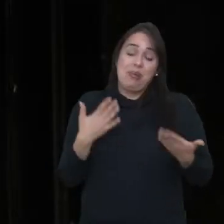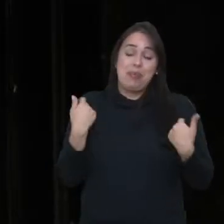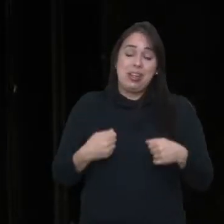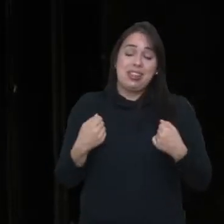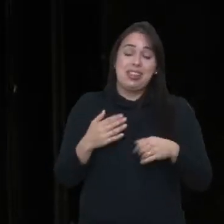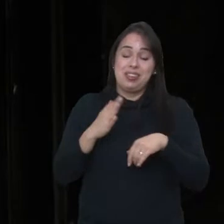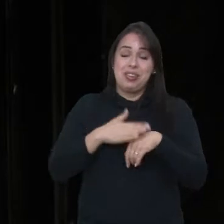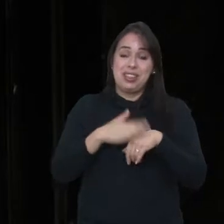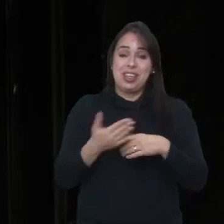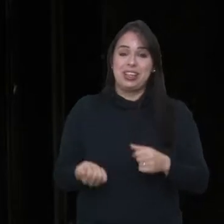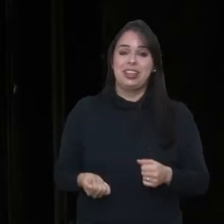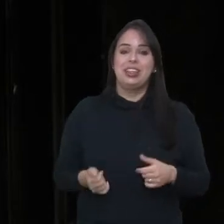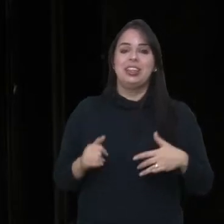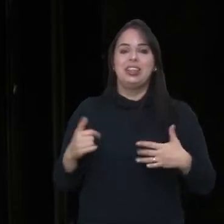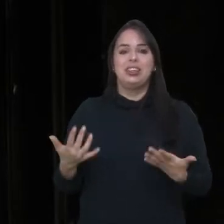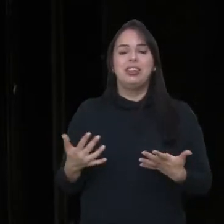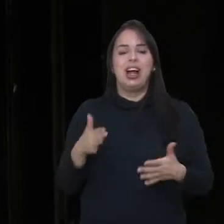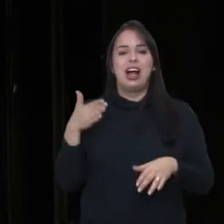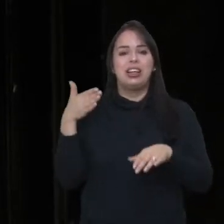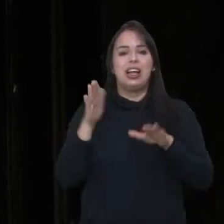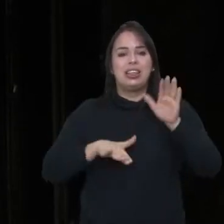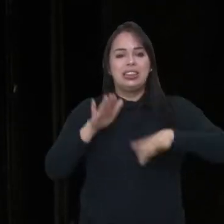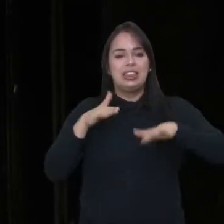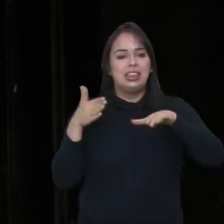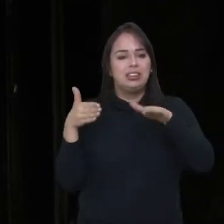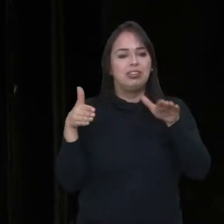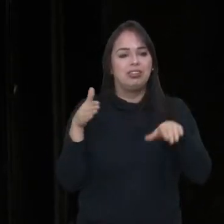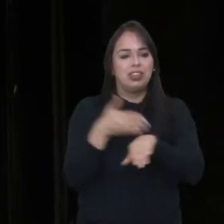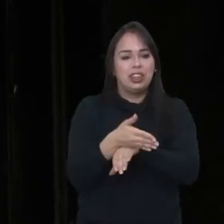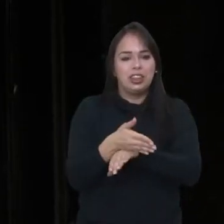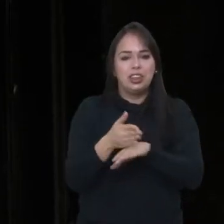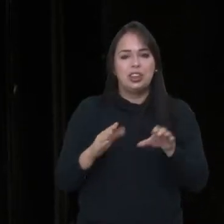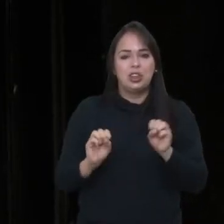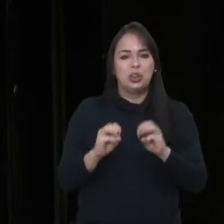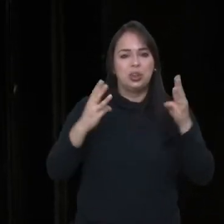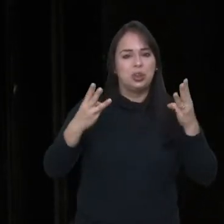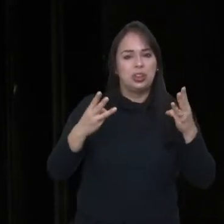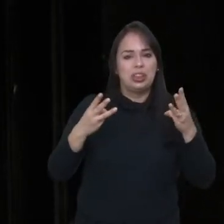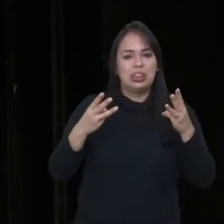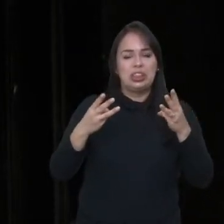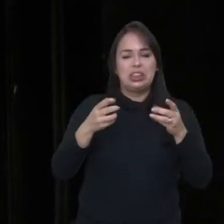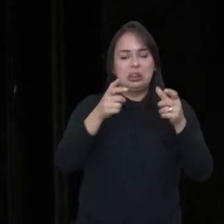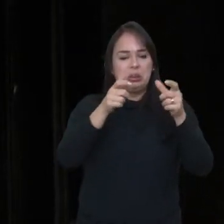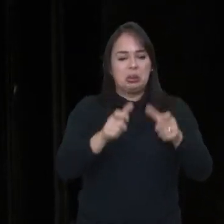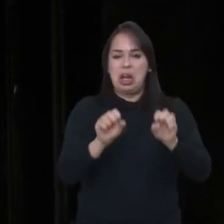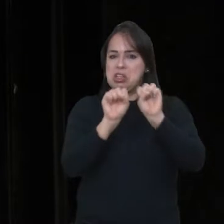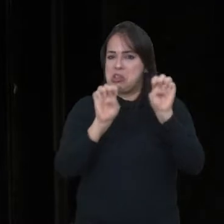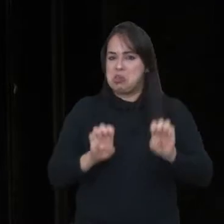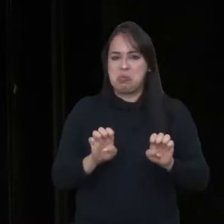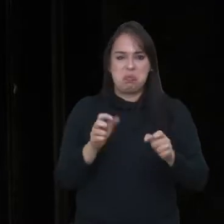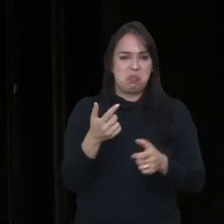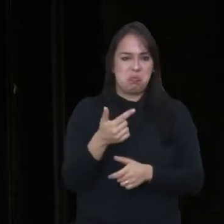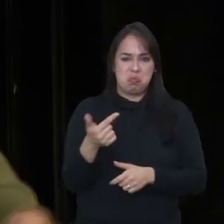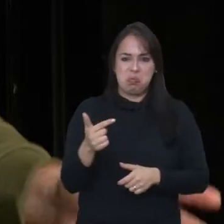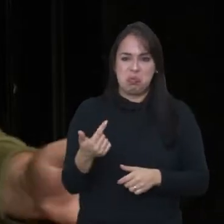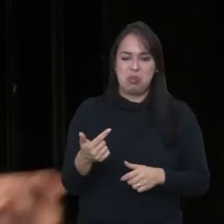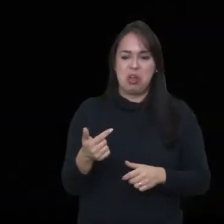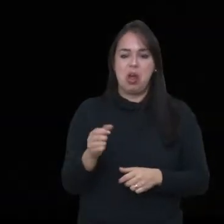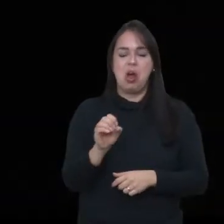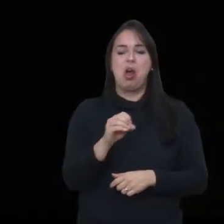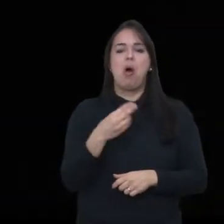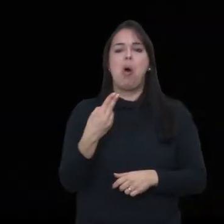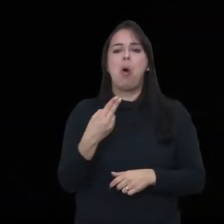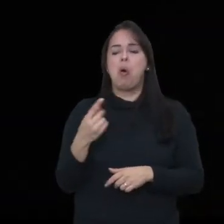o showzinho, então, talvez, toda vez que você chega num show que, ou num lugar que, às vezes, não tem uma estrutura legal, né, é o